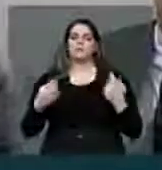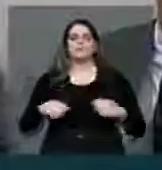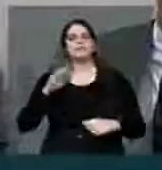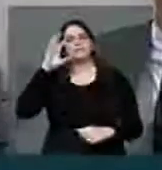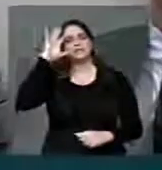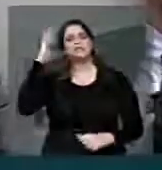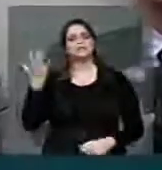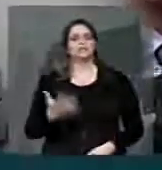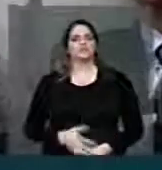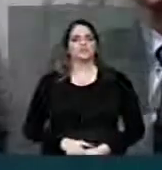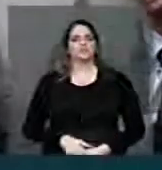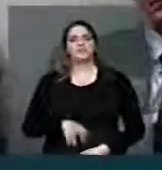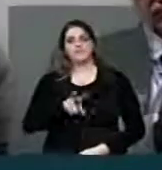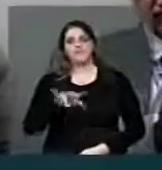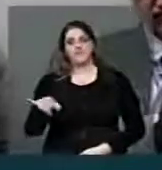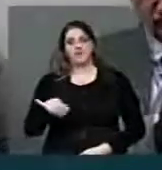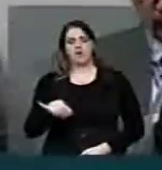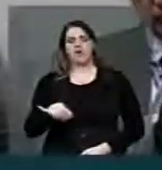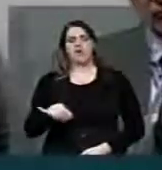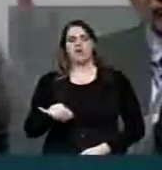se vai atender